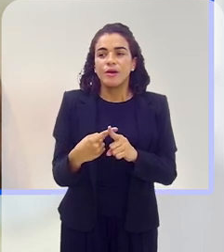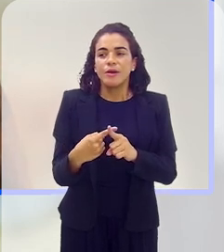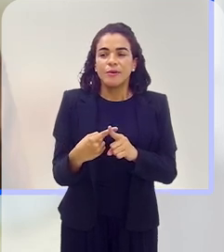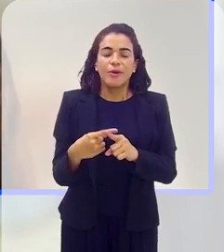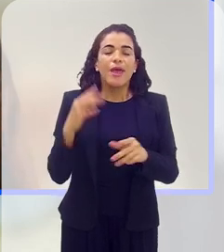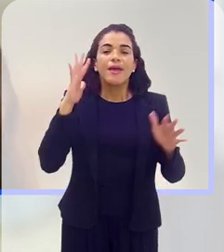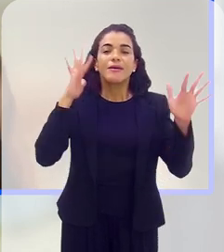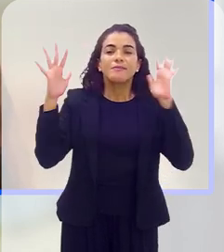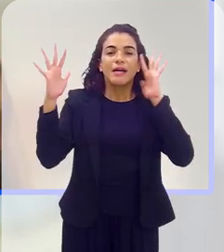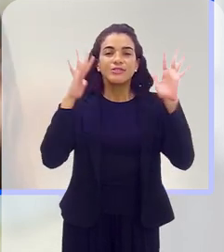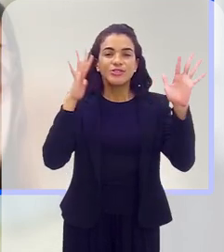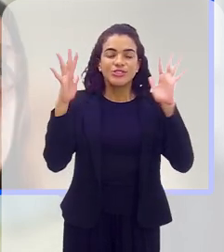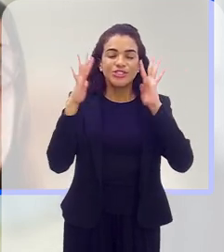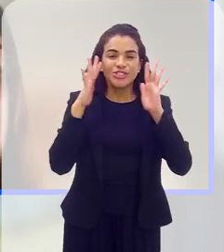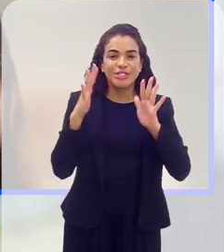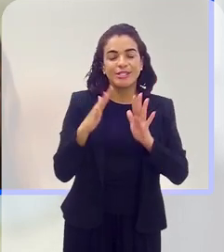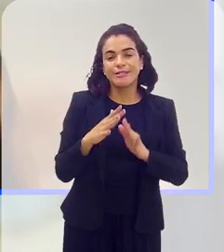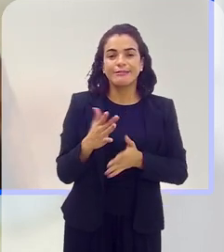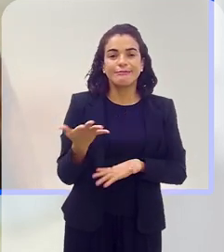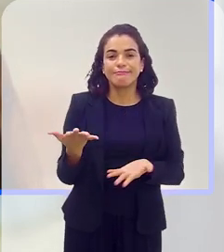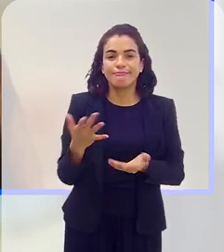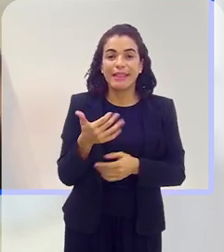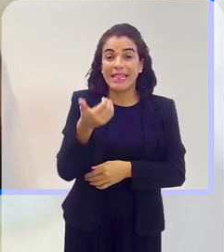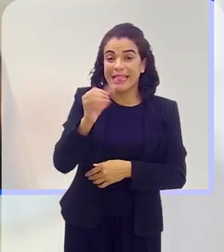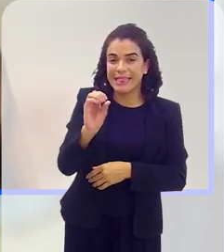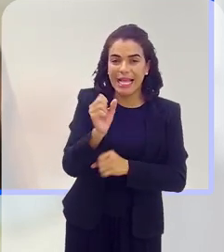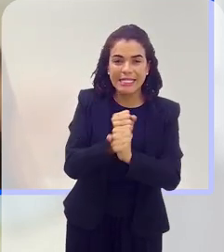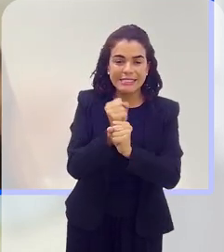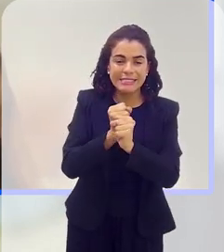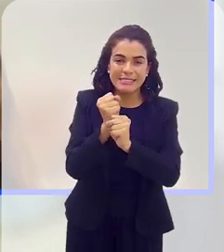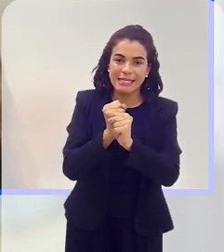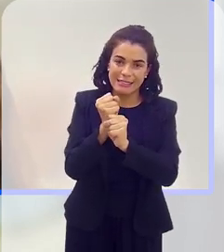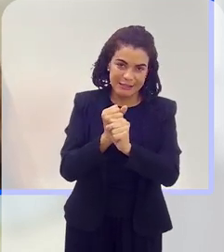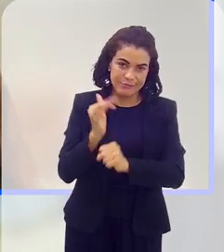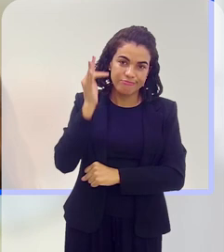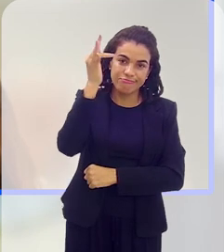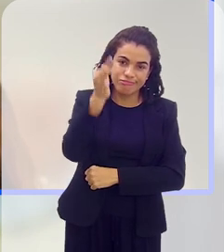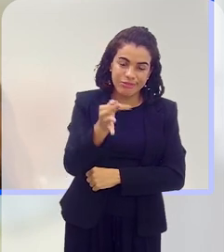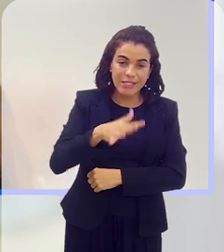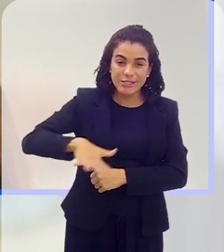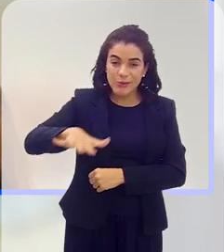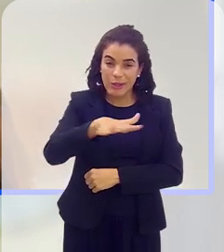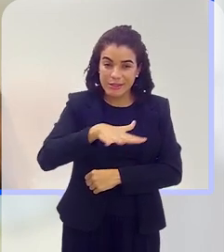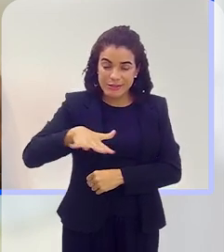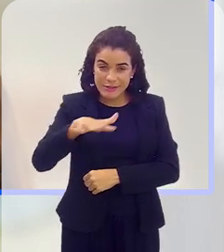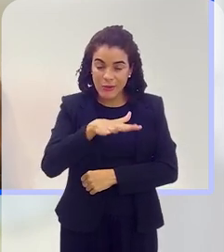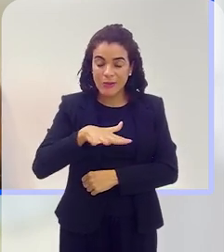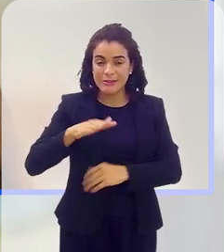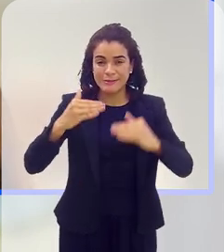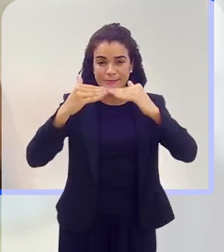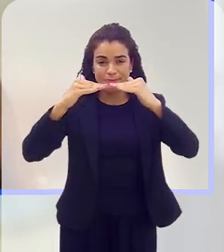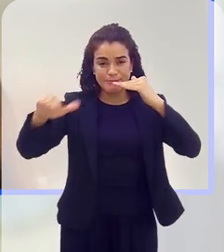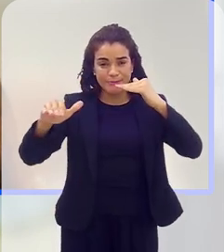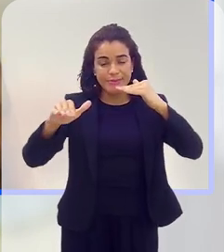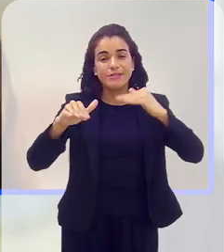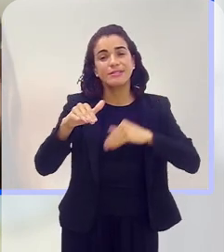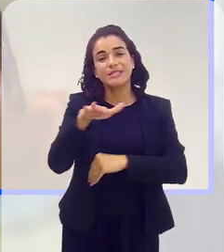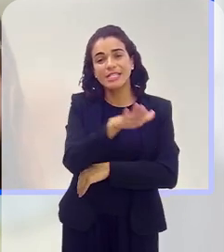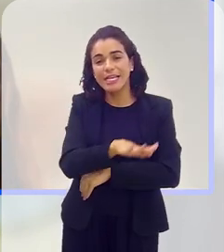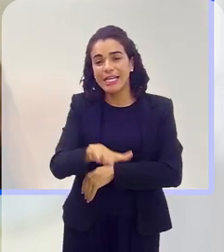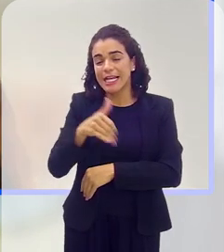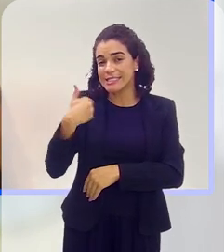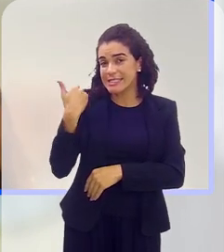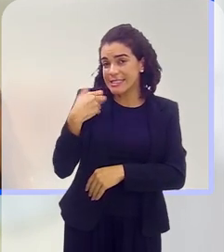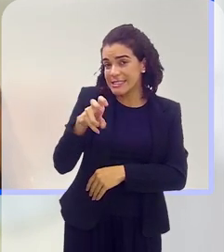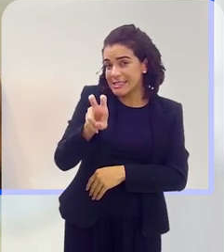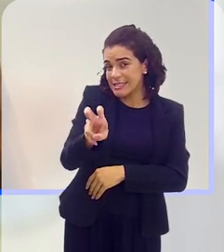porque seria... imagine daqui a algum tempo, daqui a uma coisa de 10 anos, a gente vai ter situações totalmente desiguais com crianças